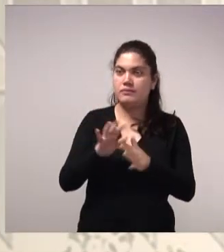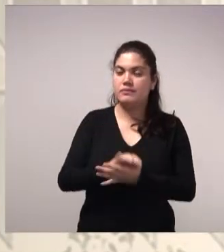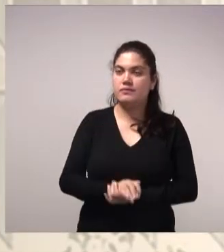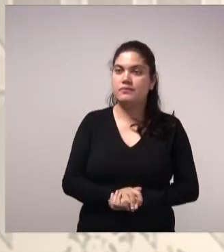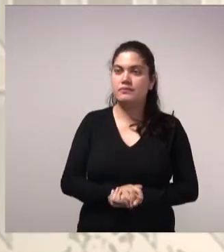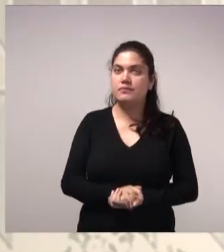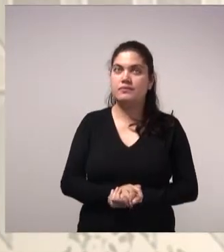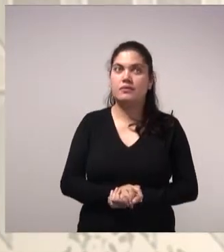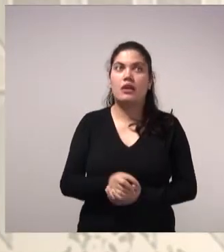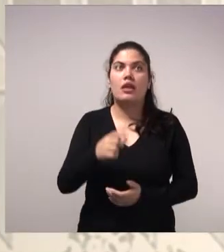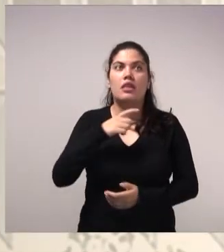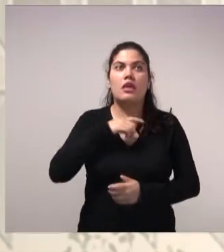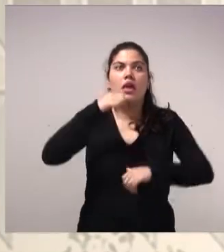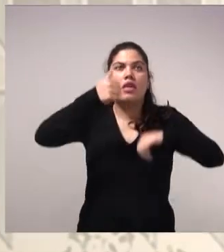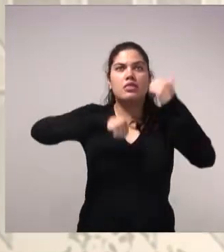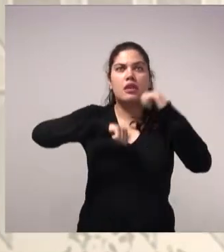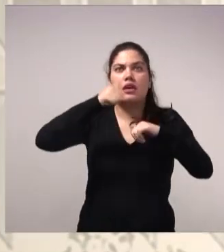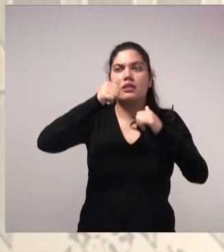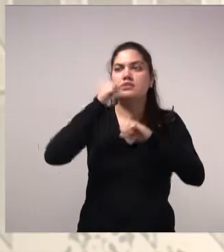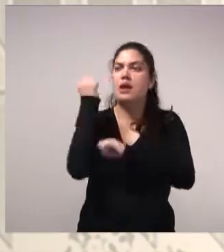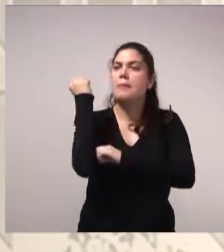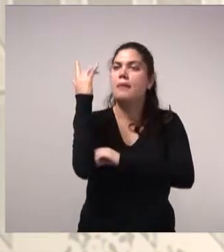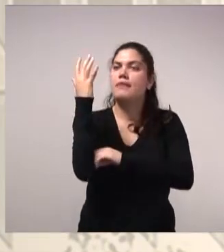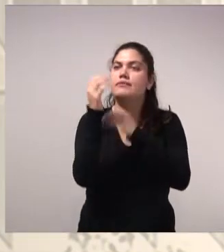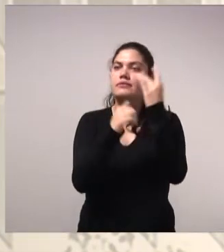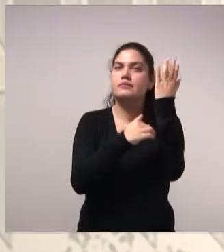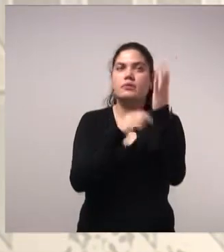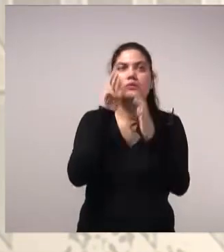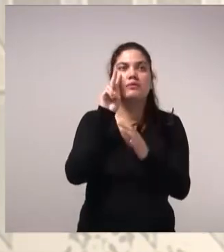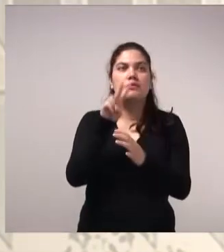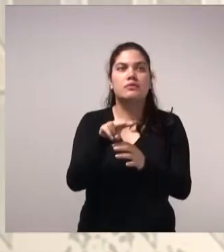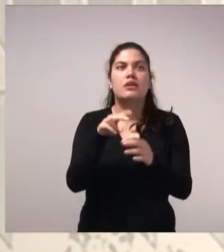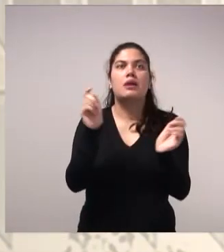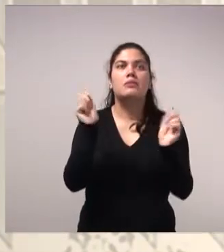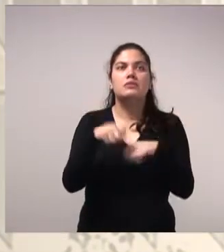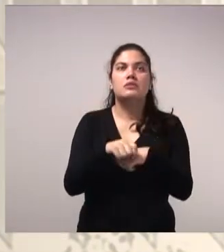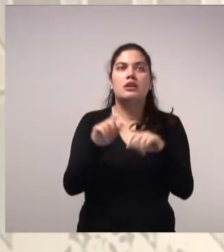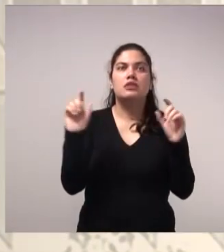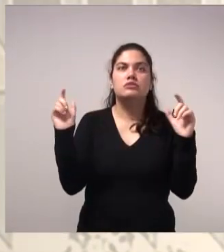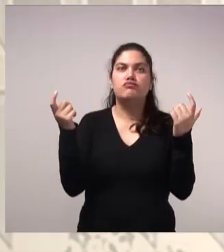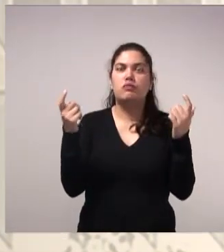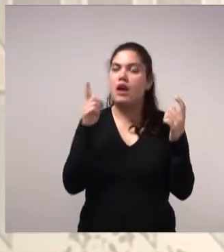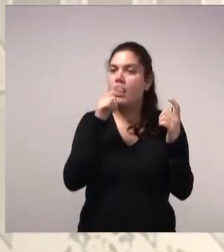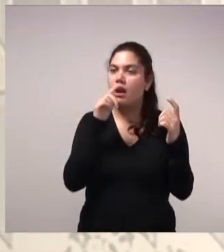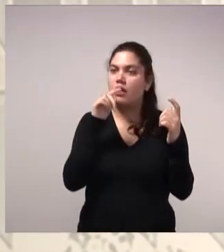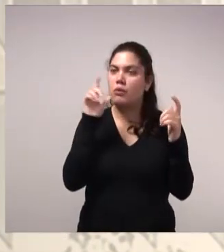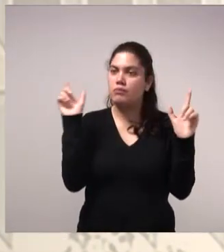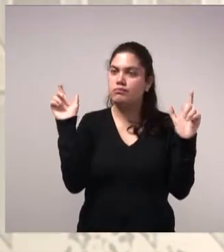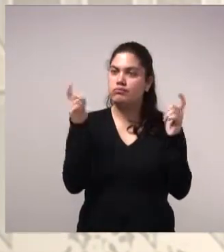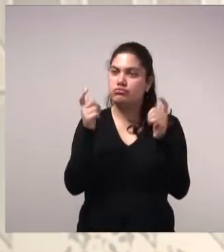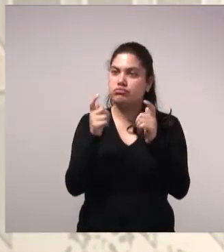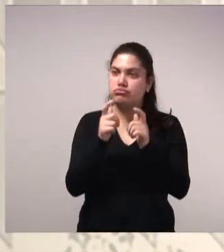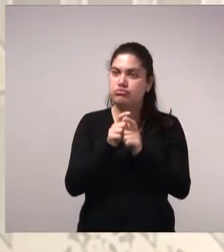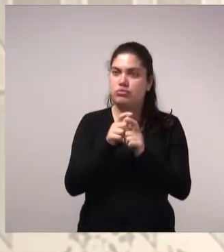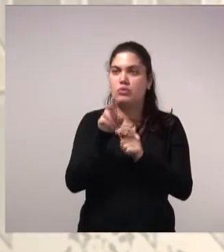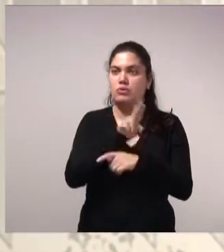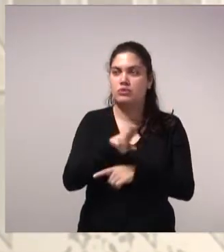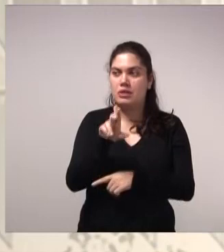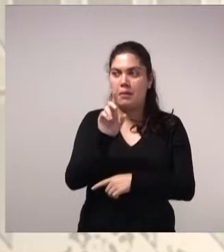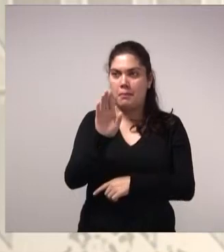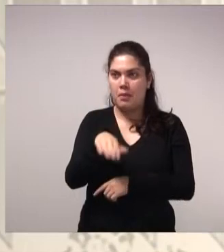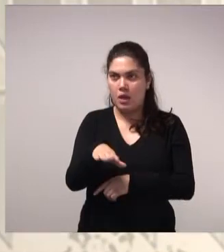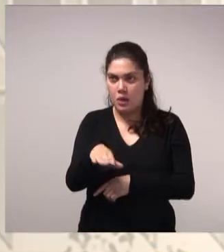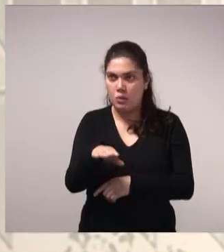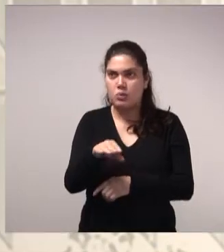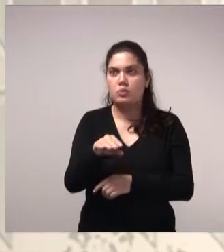Análise ambiental, a gente verificou o potencial de redução do consumo de água, para ambos os sistemas, para